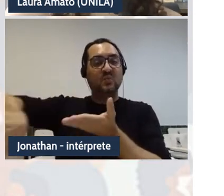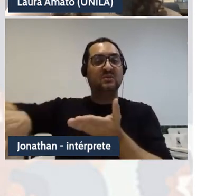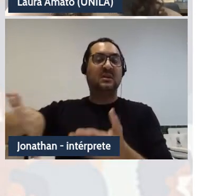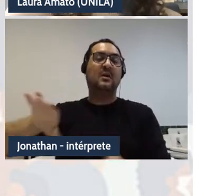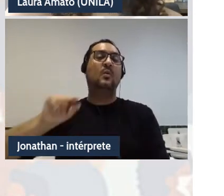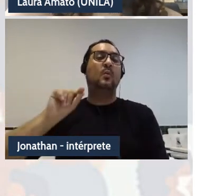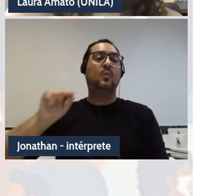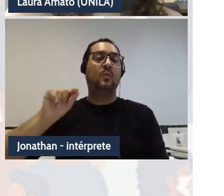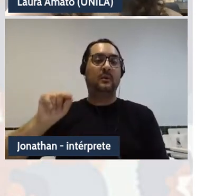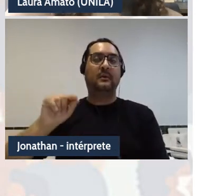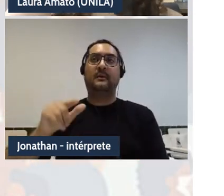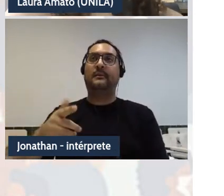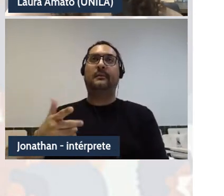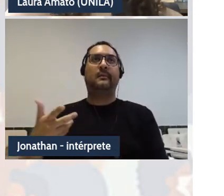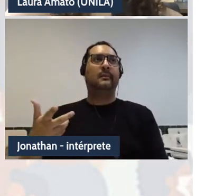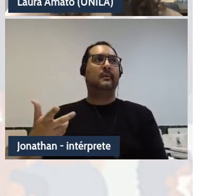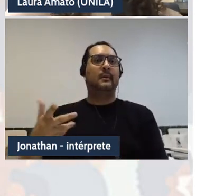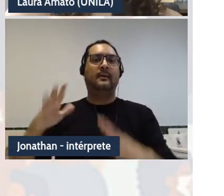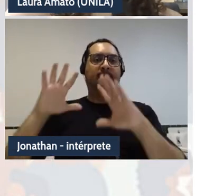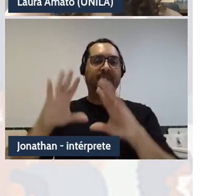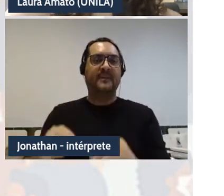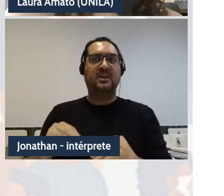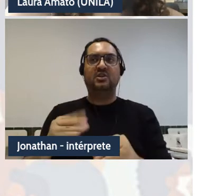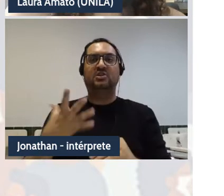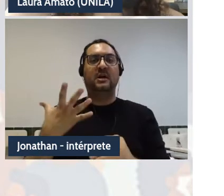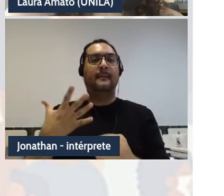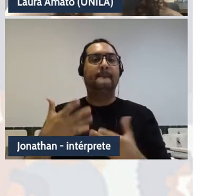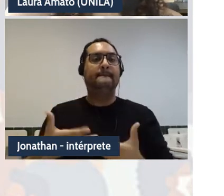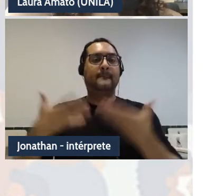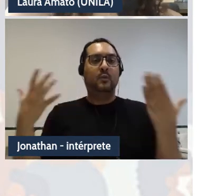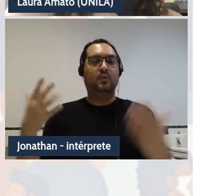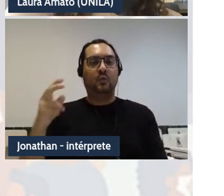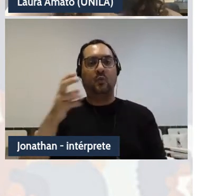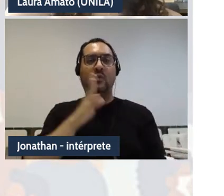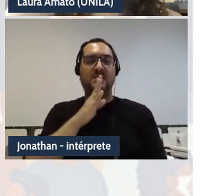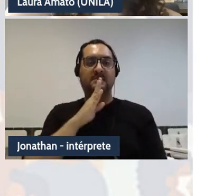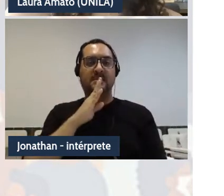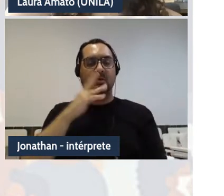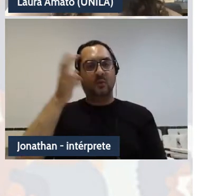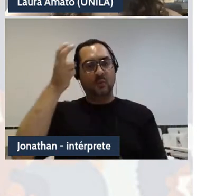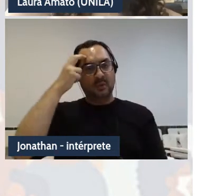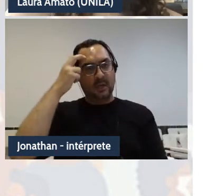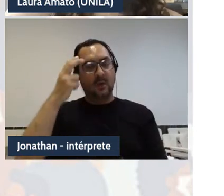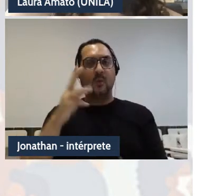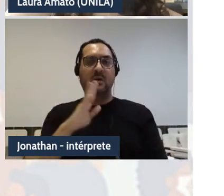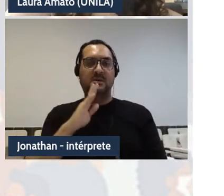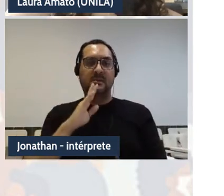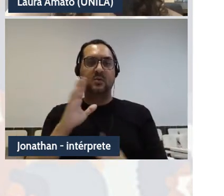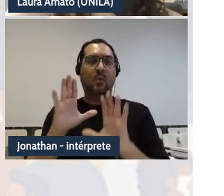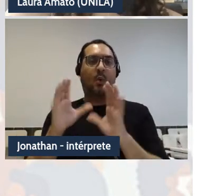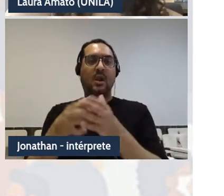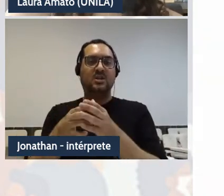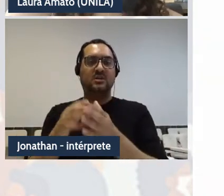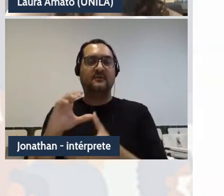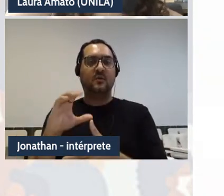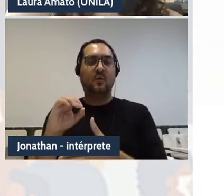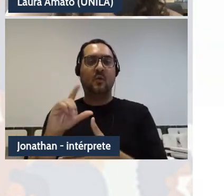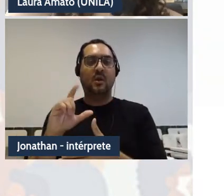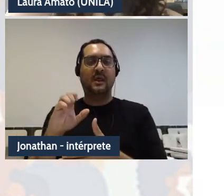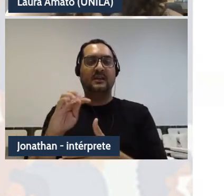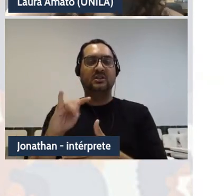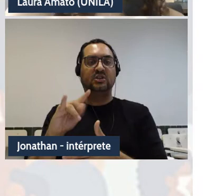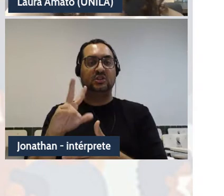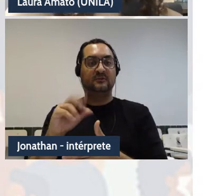um enorme patrimônio cultural e coletivo. Os conhecimentos do saber oficial institucionalizado pela cultura